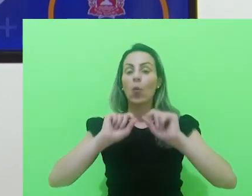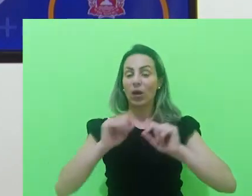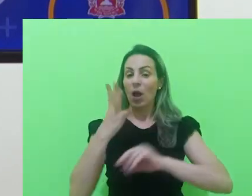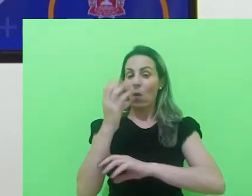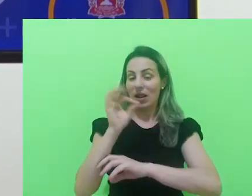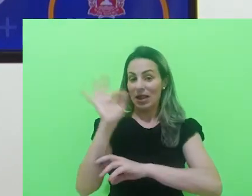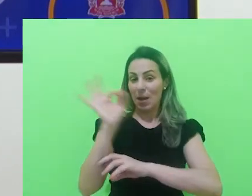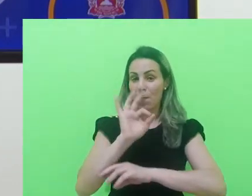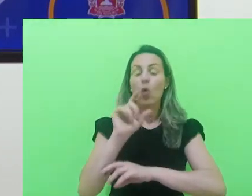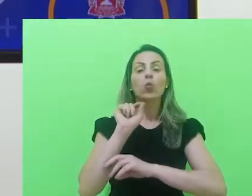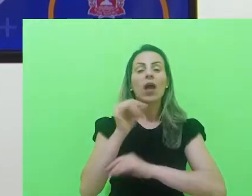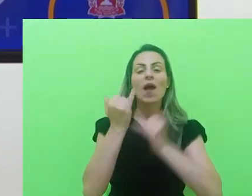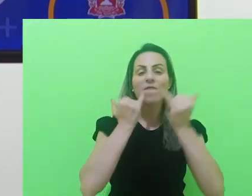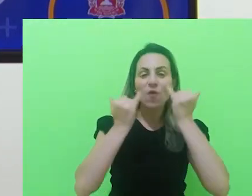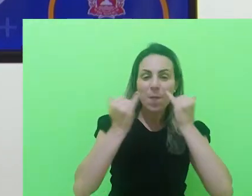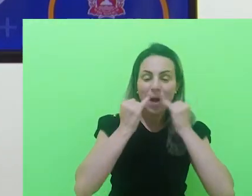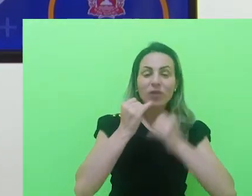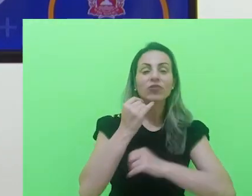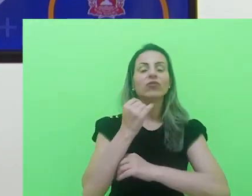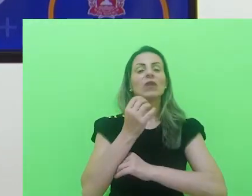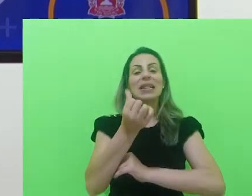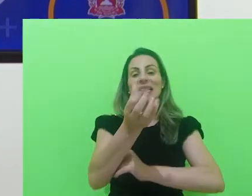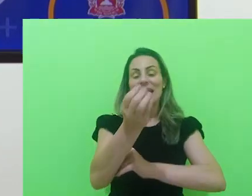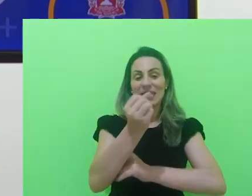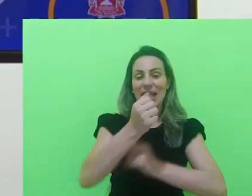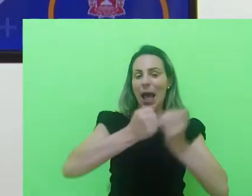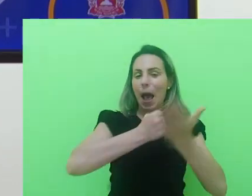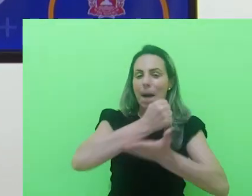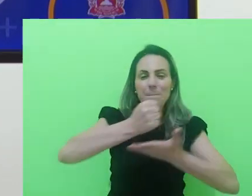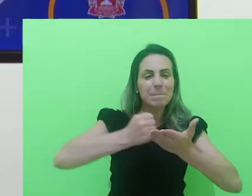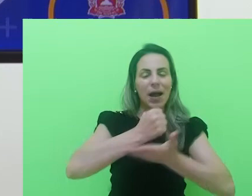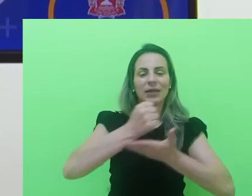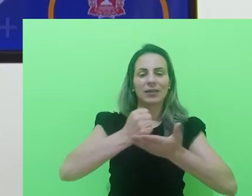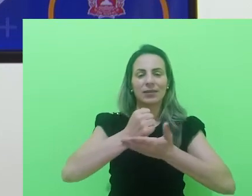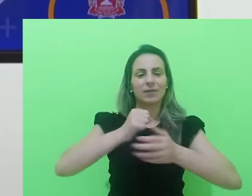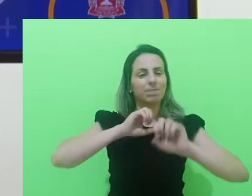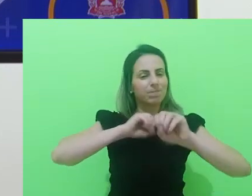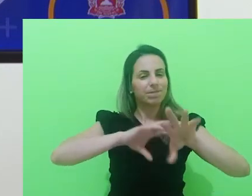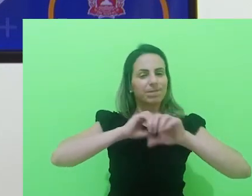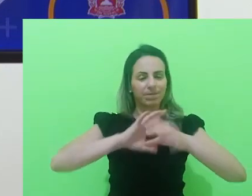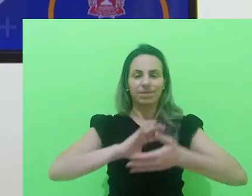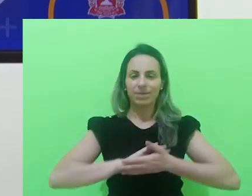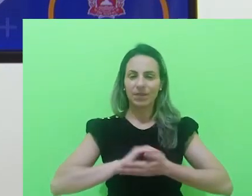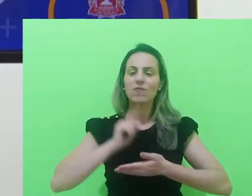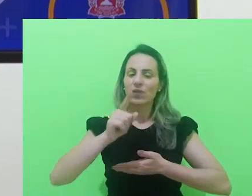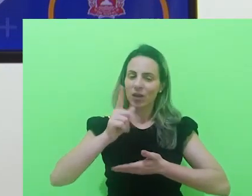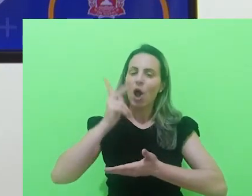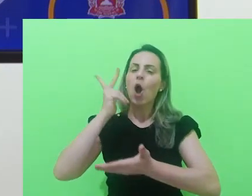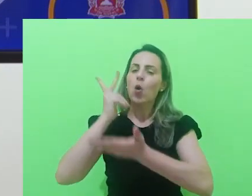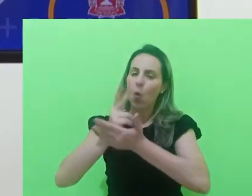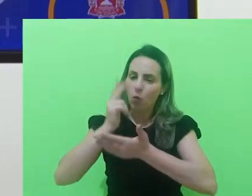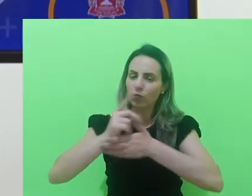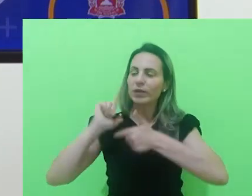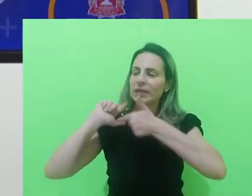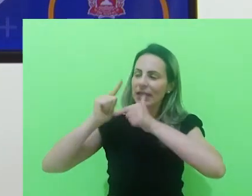itinerários formativos. 60% de Programação Geral Básica. Então, você continua tendo as matérias tradicionais que você está acostumado a